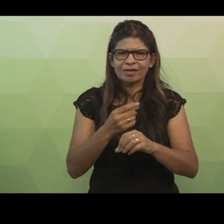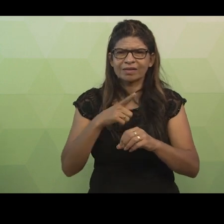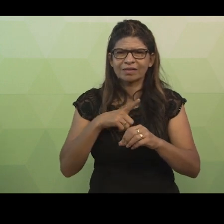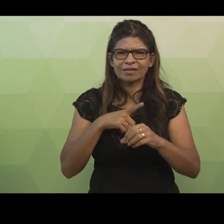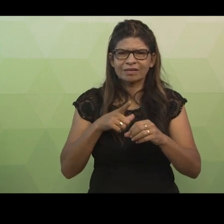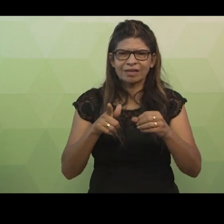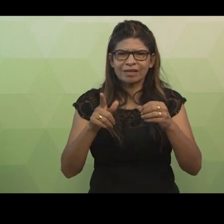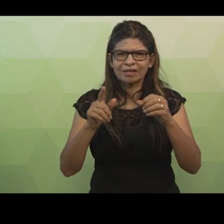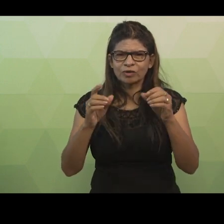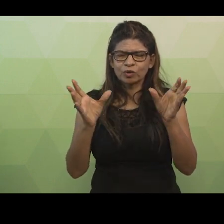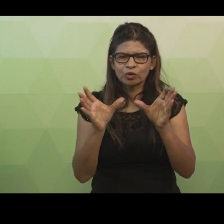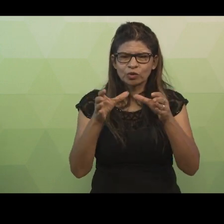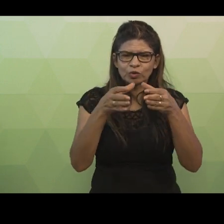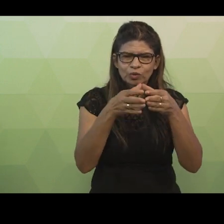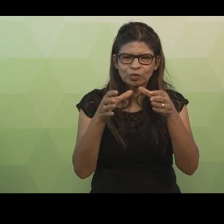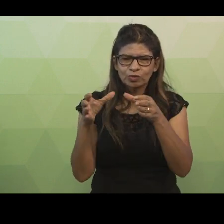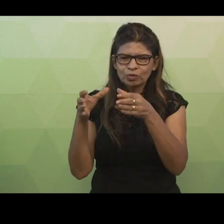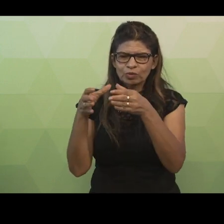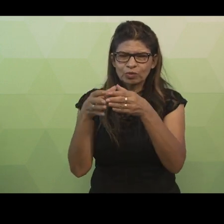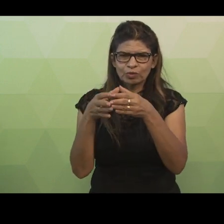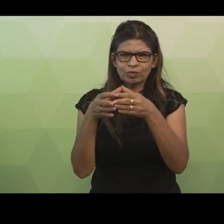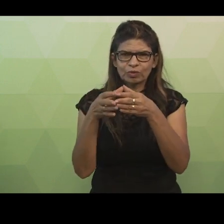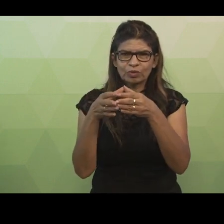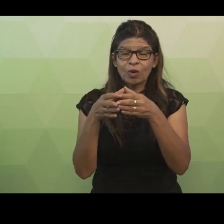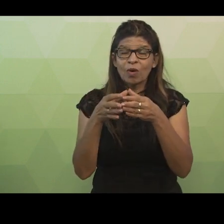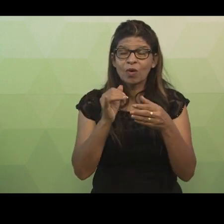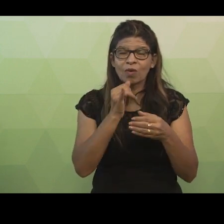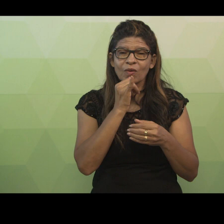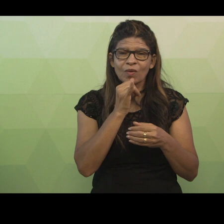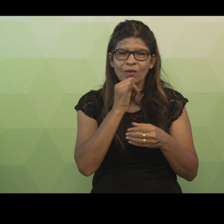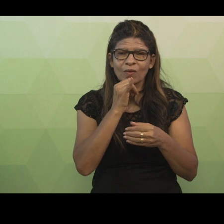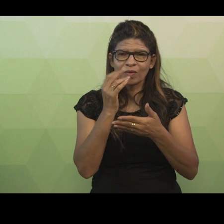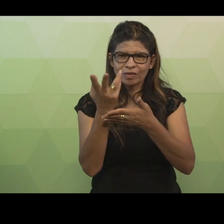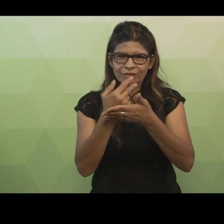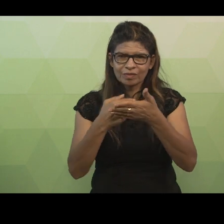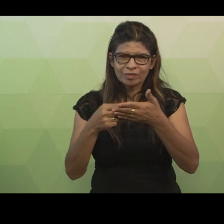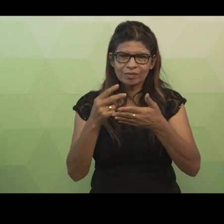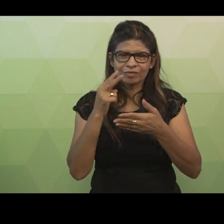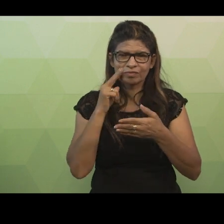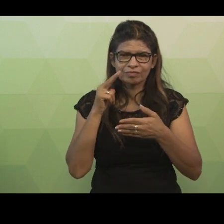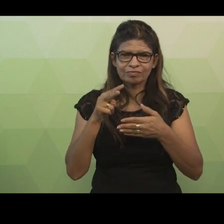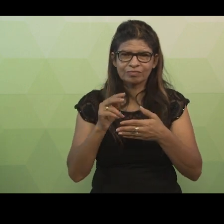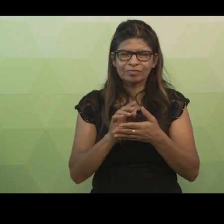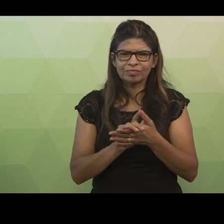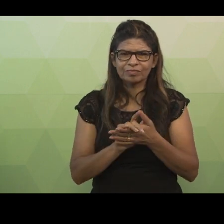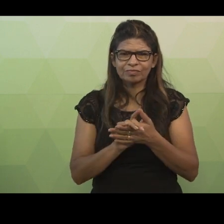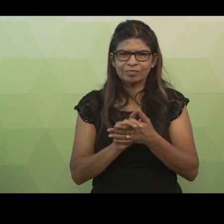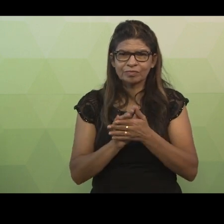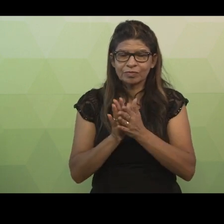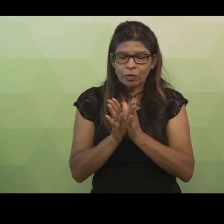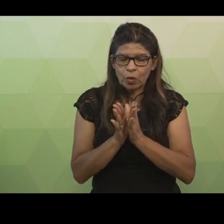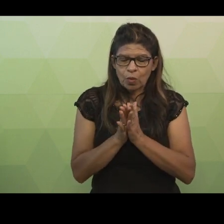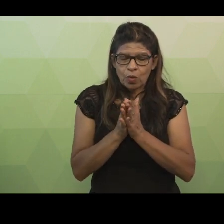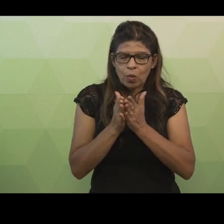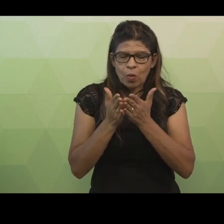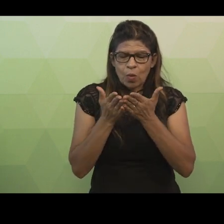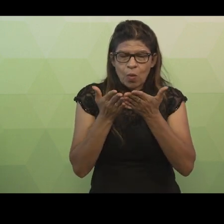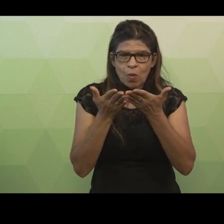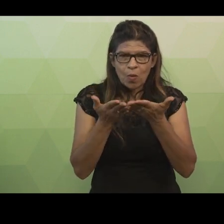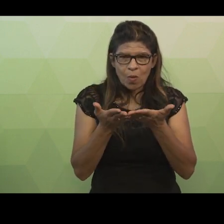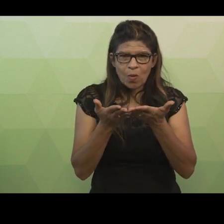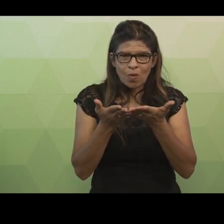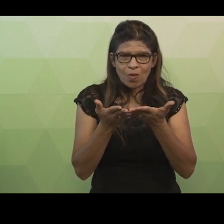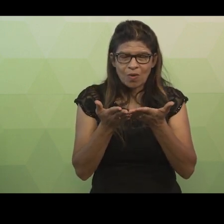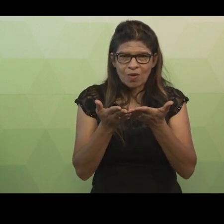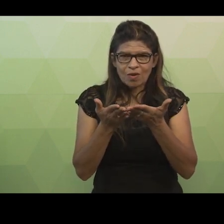classe agregadora. Observe um exemplo que temos nessa figura. O livro e o acervo possuem um relacionamento por